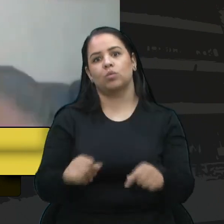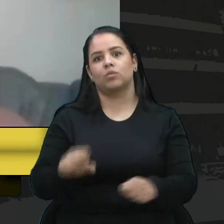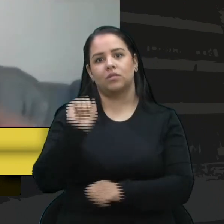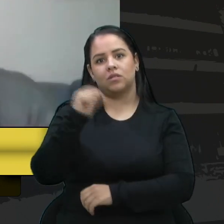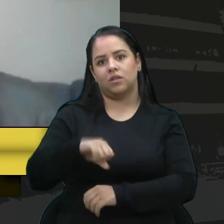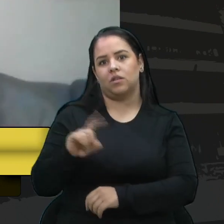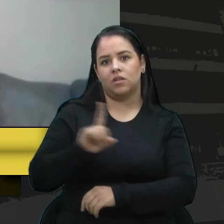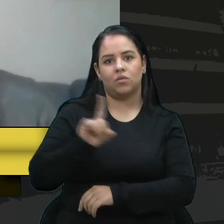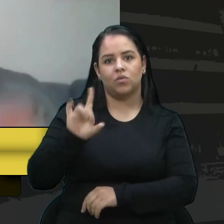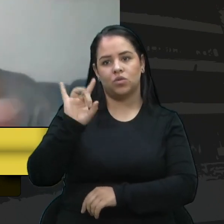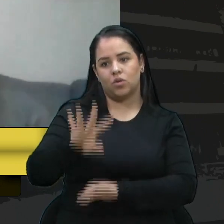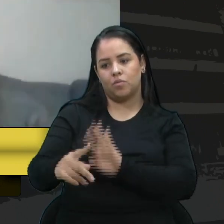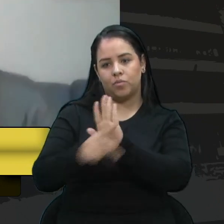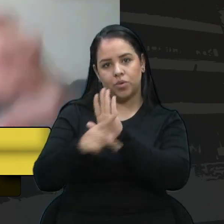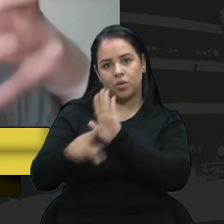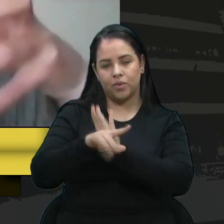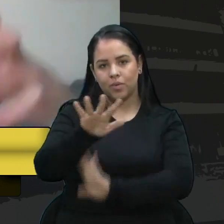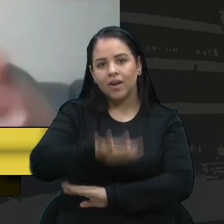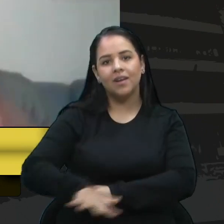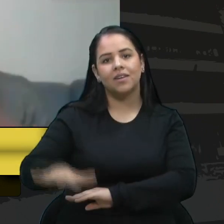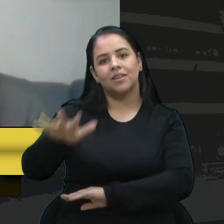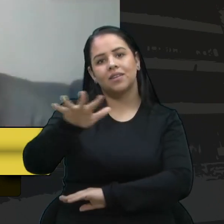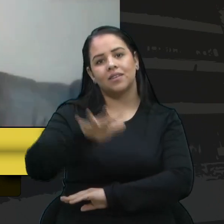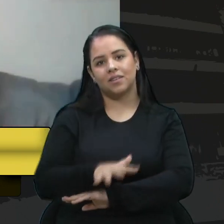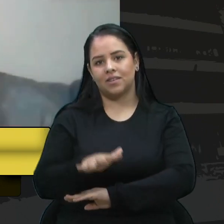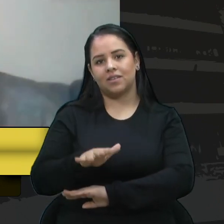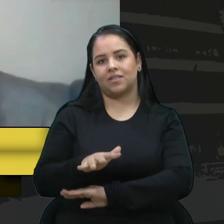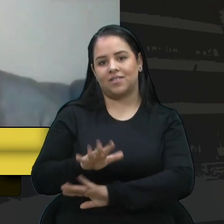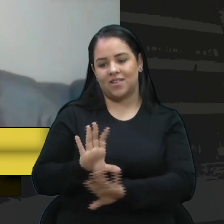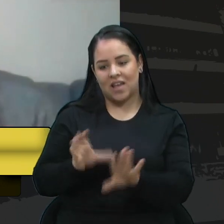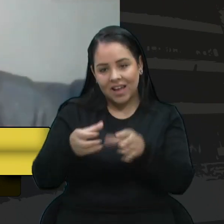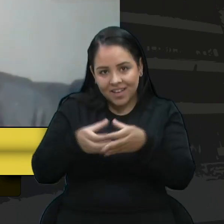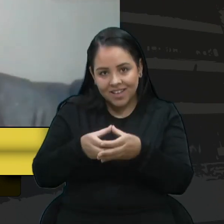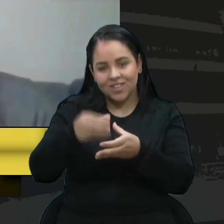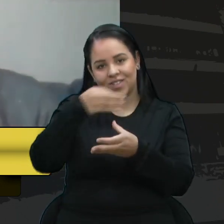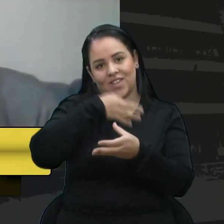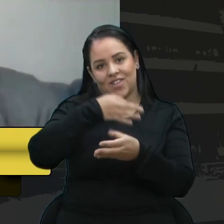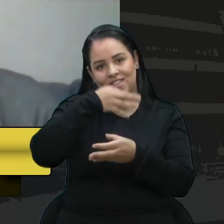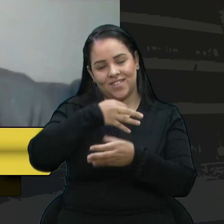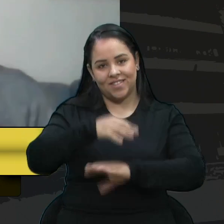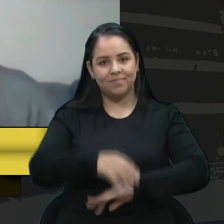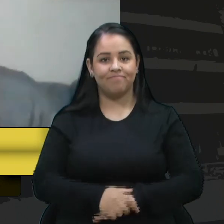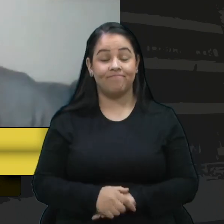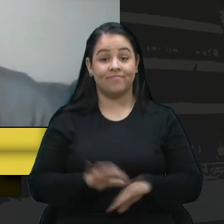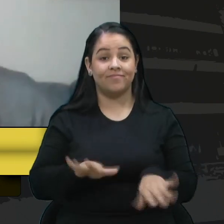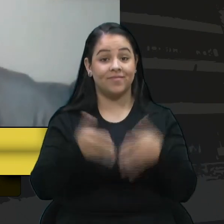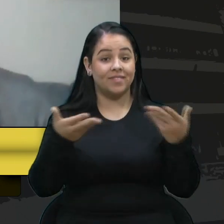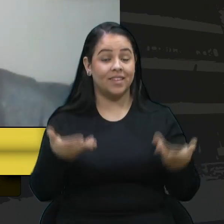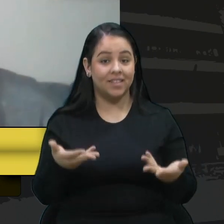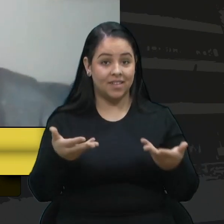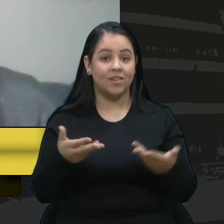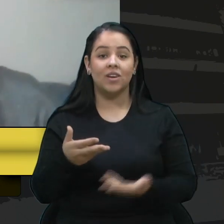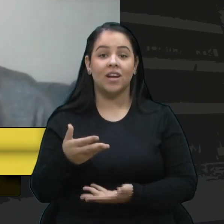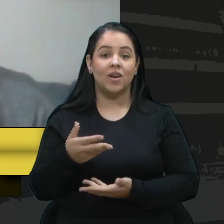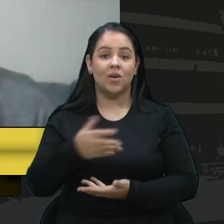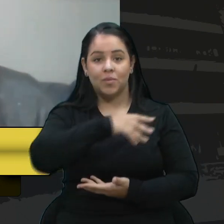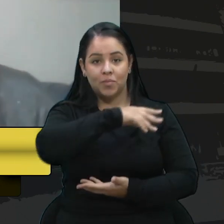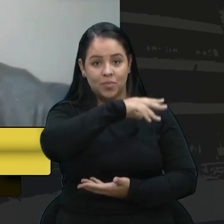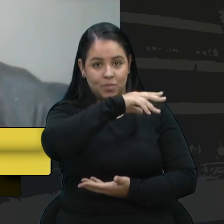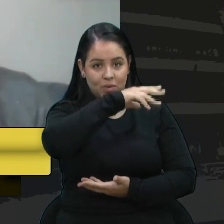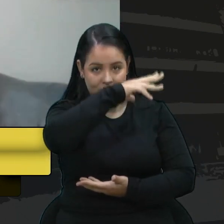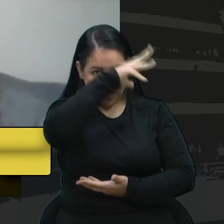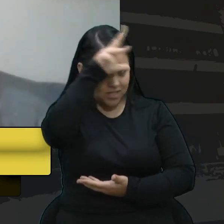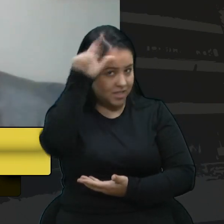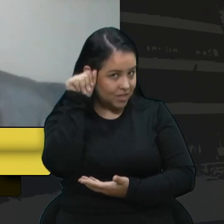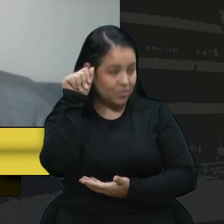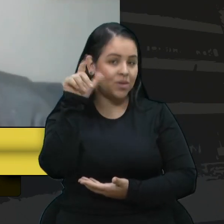debater especificamente aqui, especificamente a ilhazinha de Caxias do Sul. Então, nosso município conta com